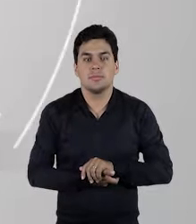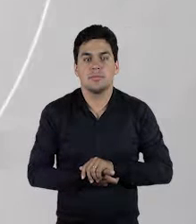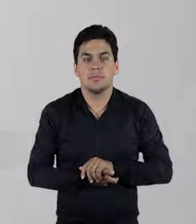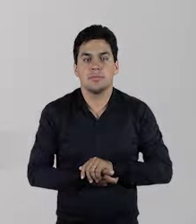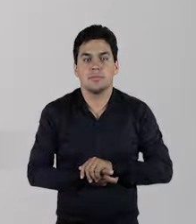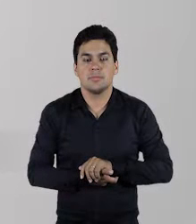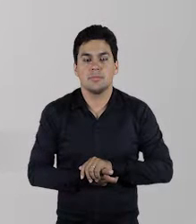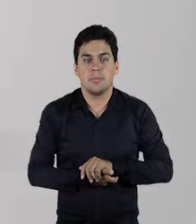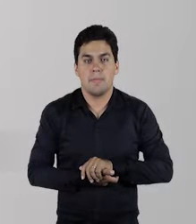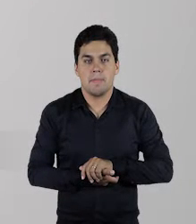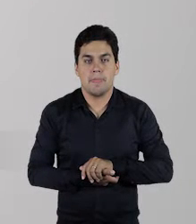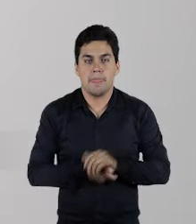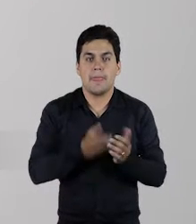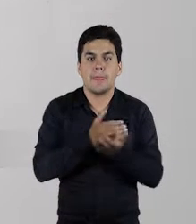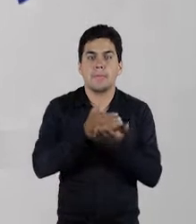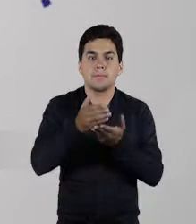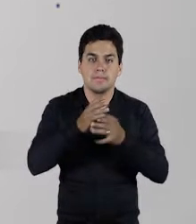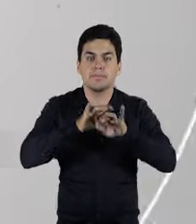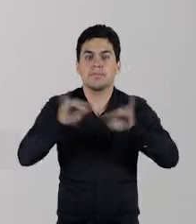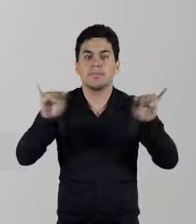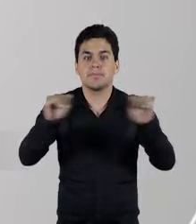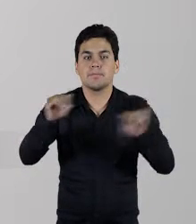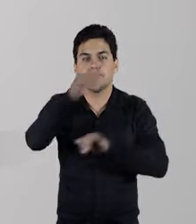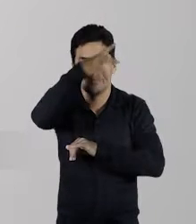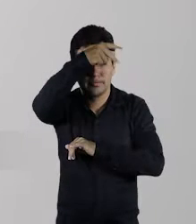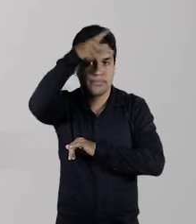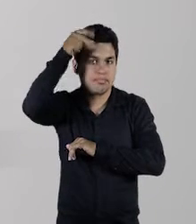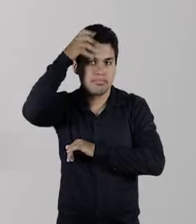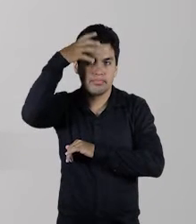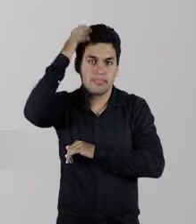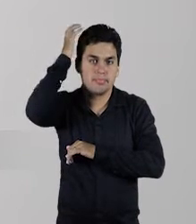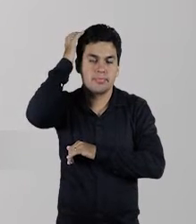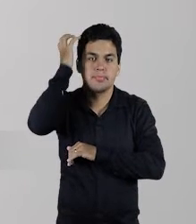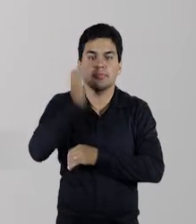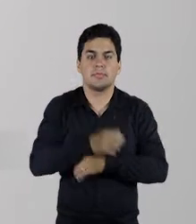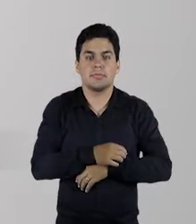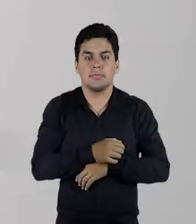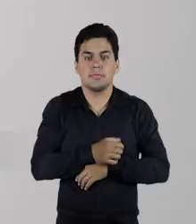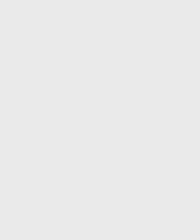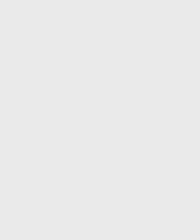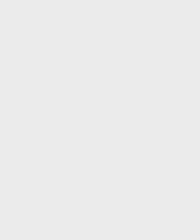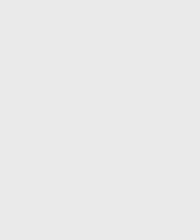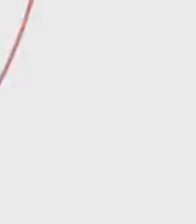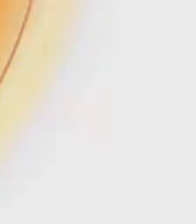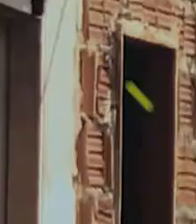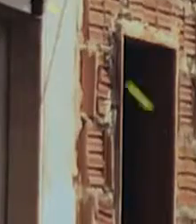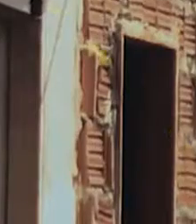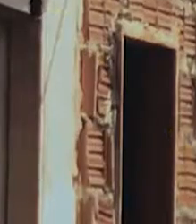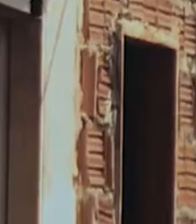Começa agora o programa Renato Câmara Prefeito. Coragem para mudar dourado.